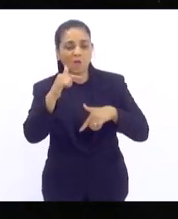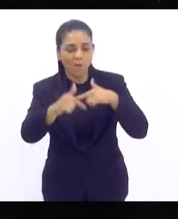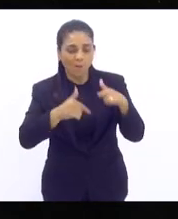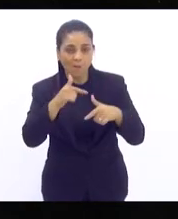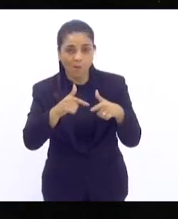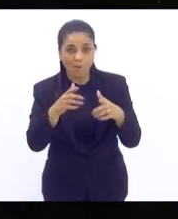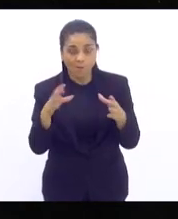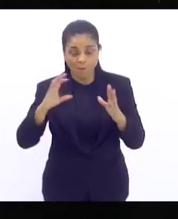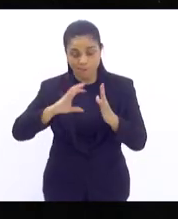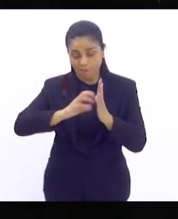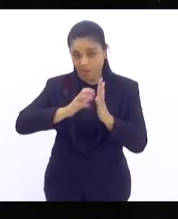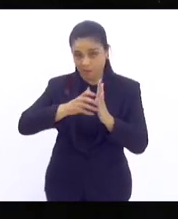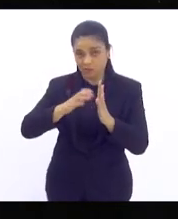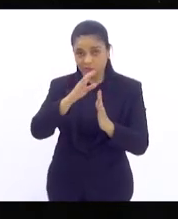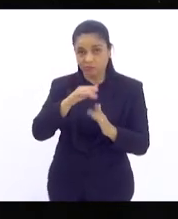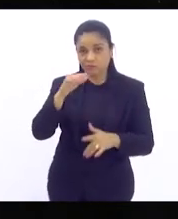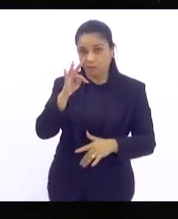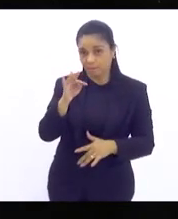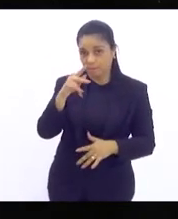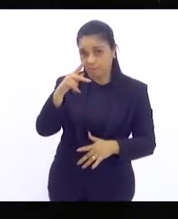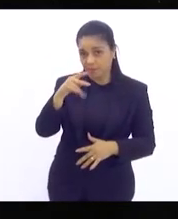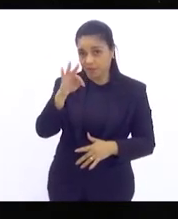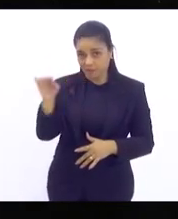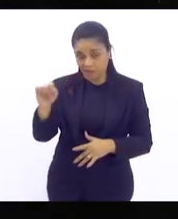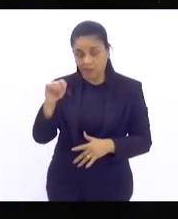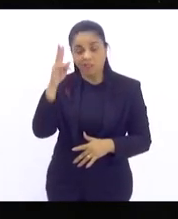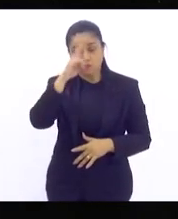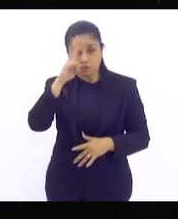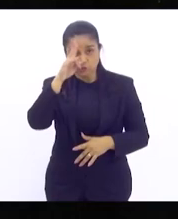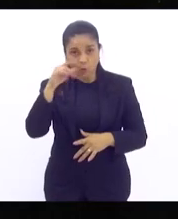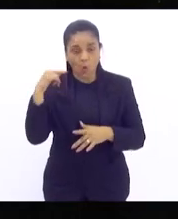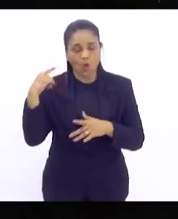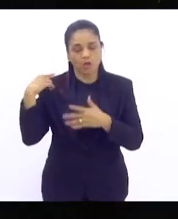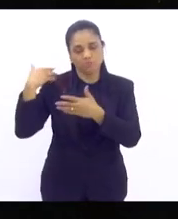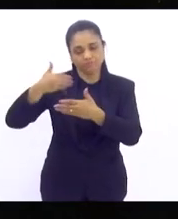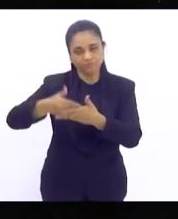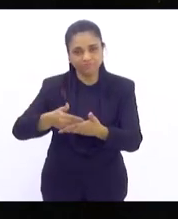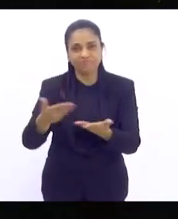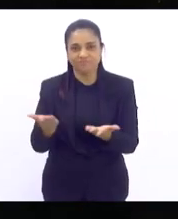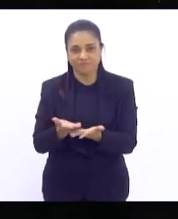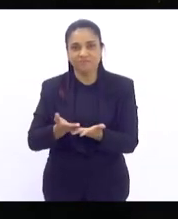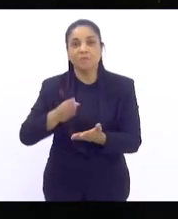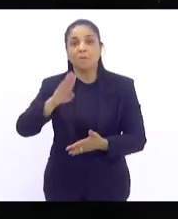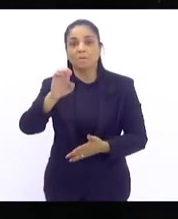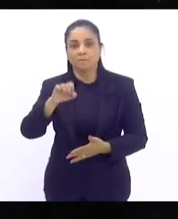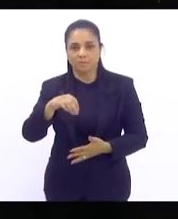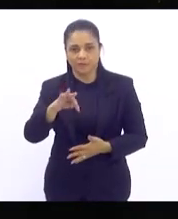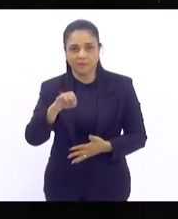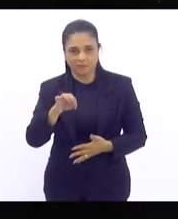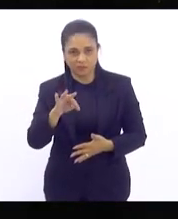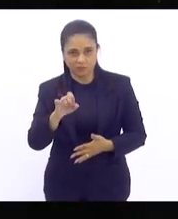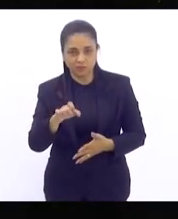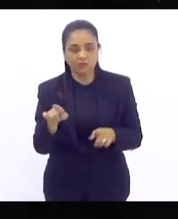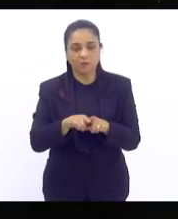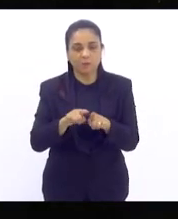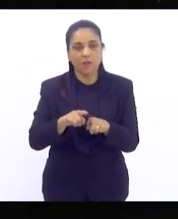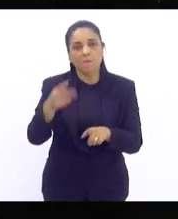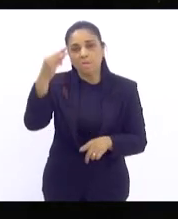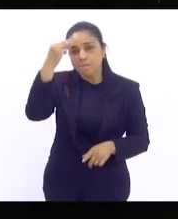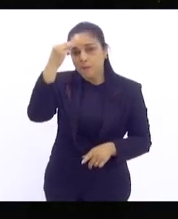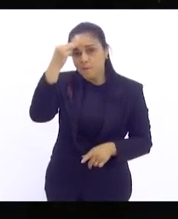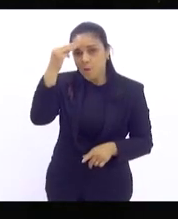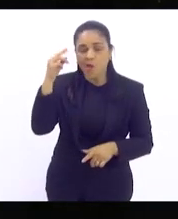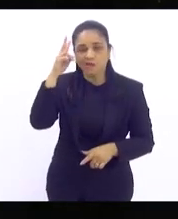e das trabalhadoras no mesmo tempo histórico que Benedita. E a tal emoção vem não só da memória da nossa